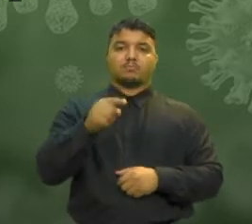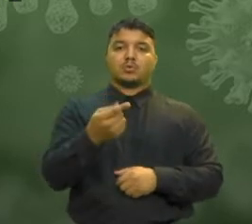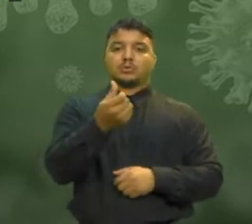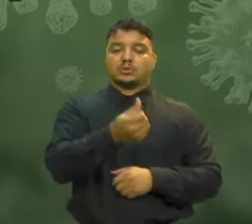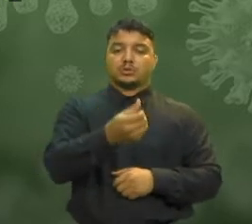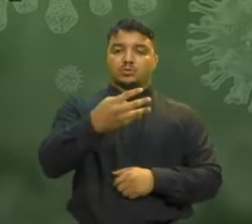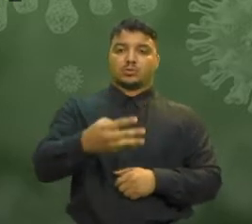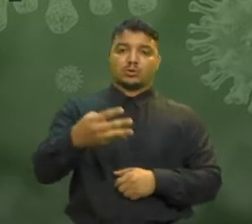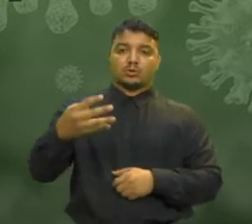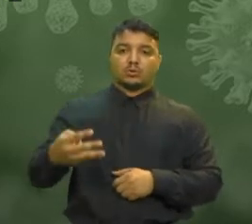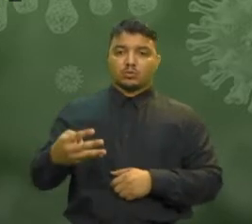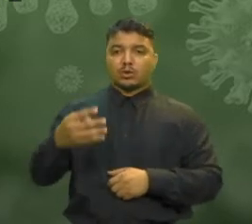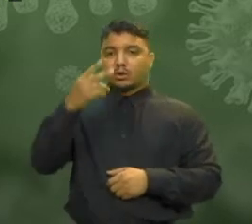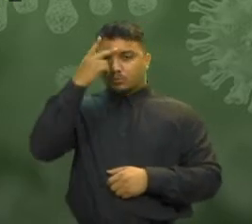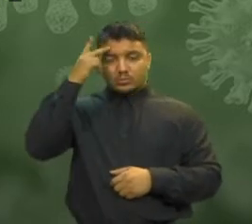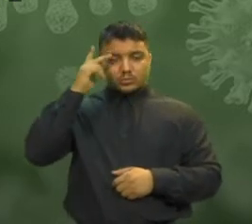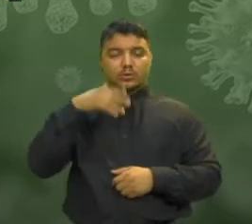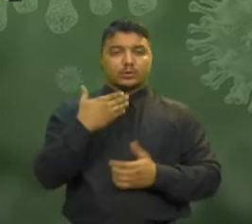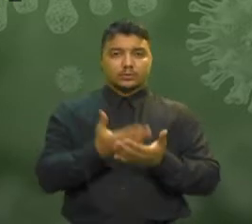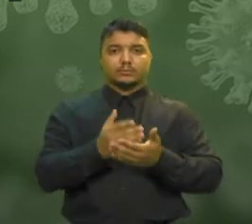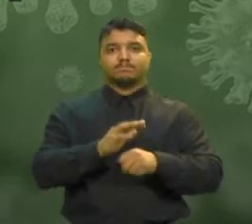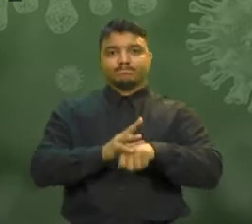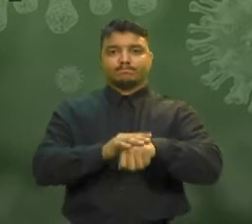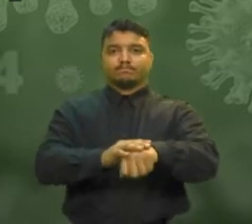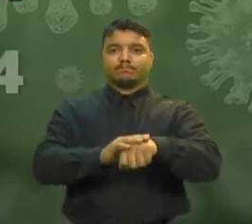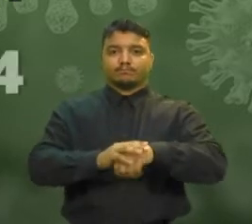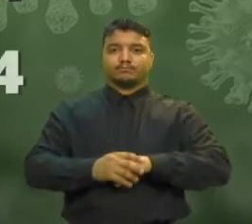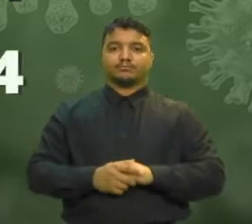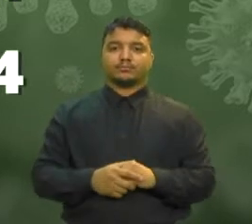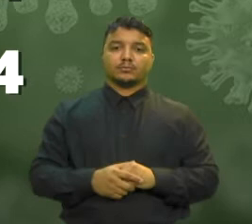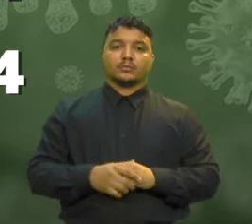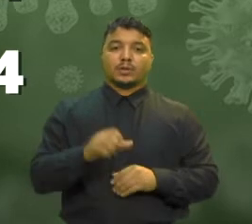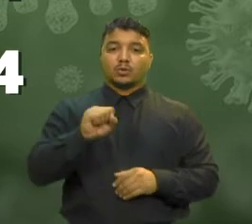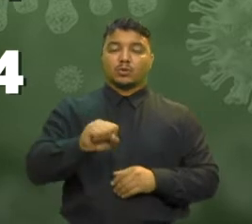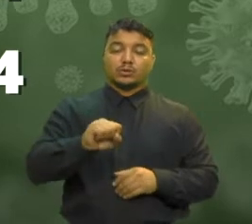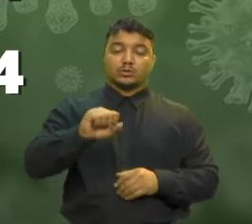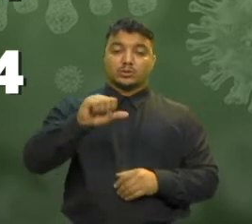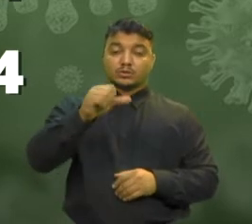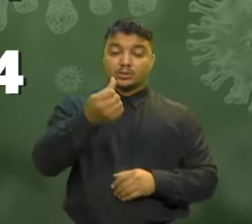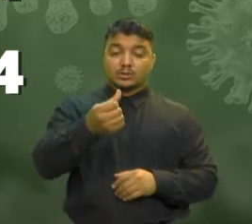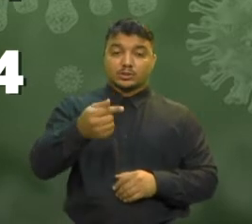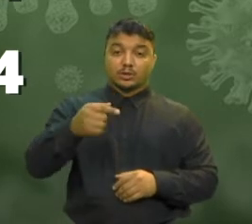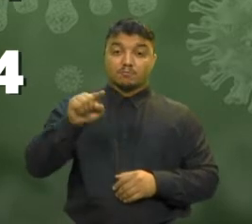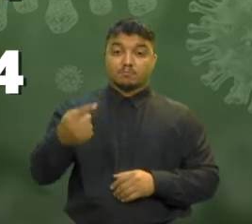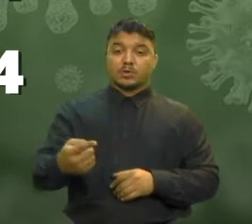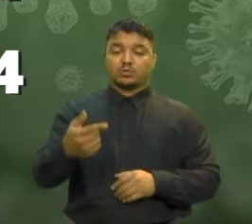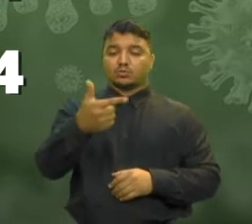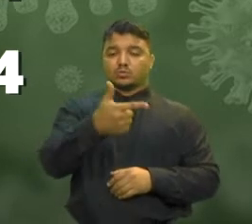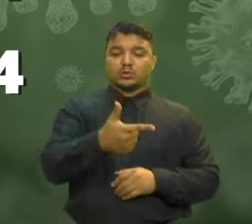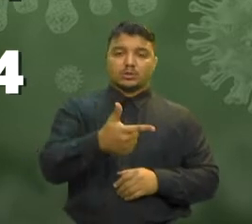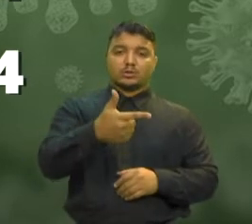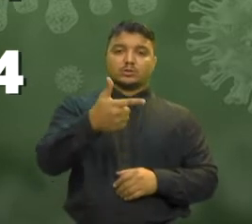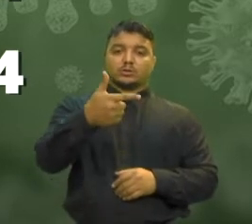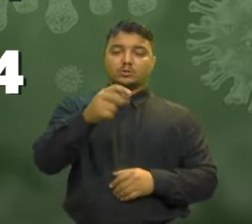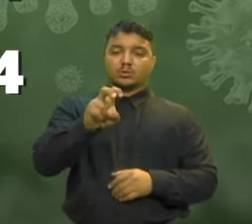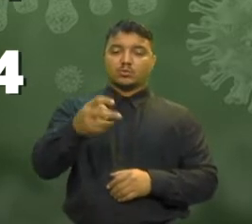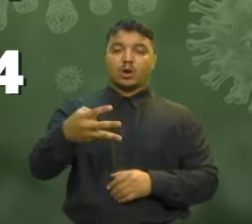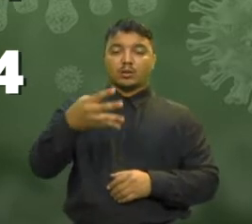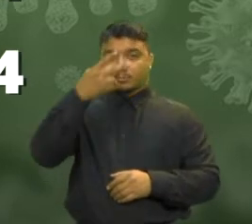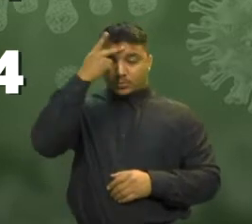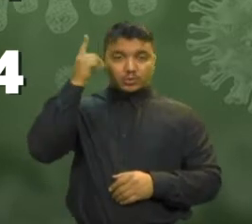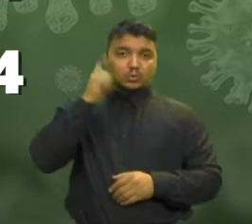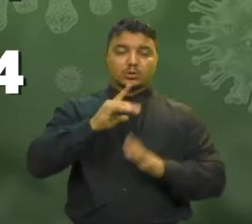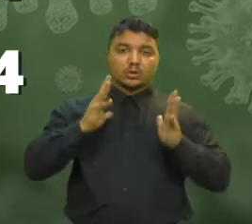.644 casos confirmados E 867.254